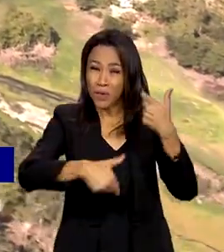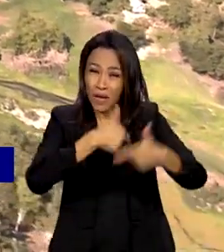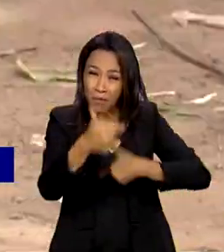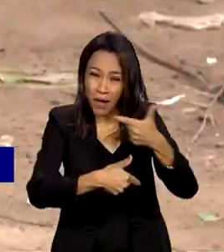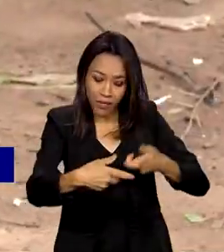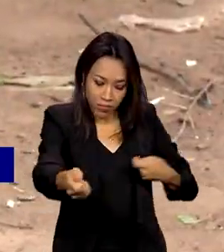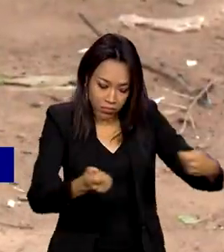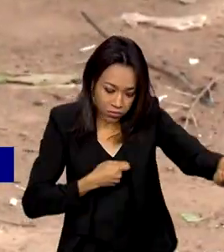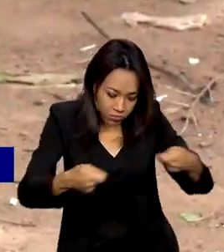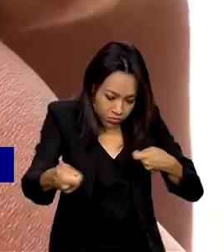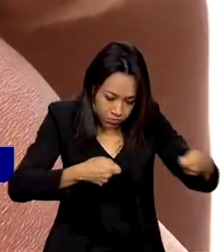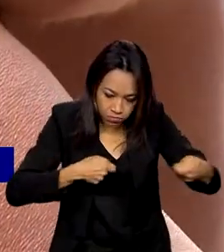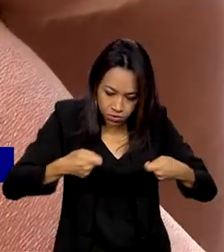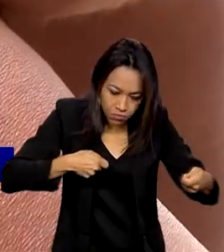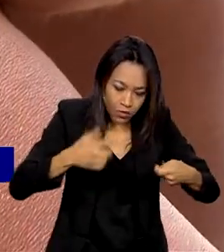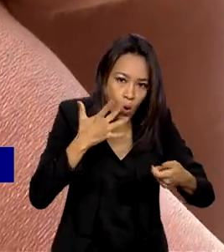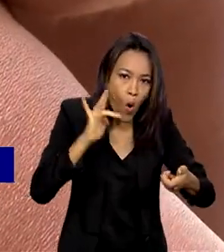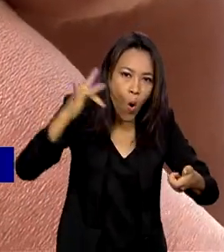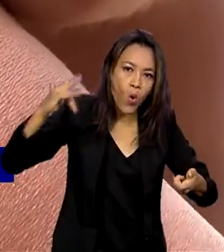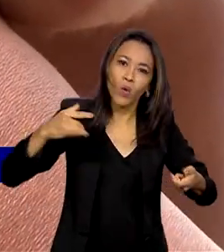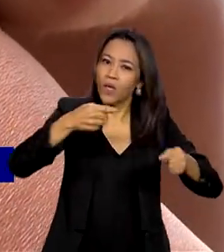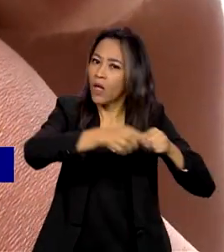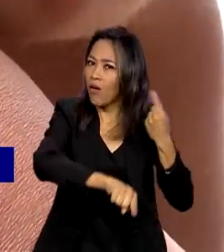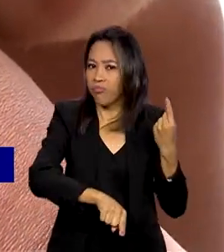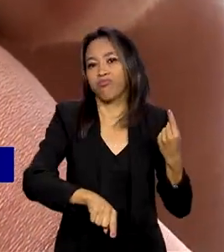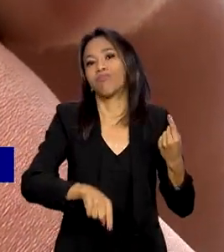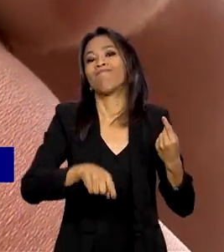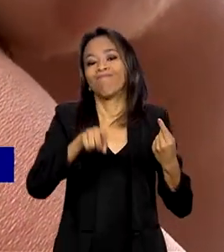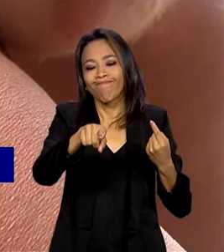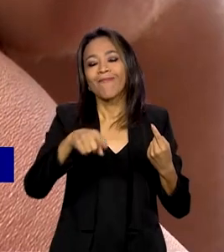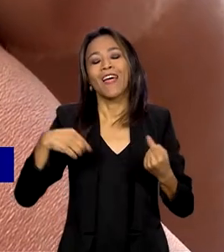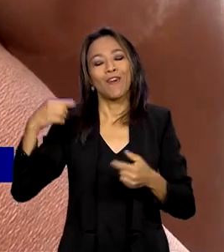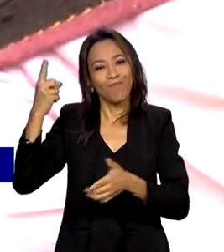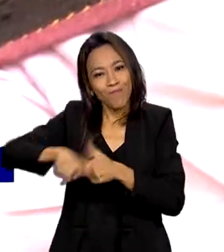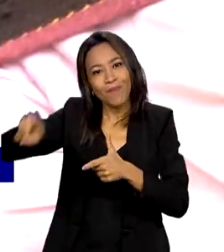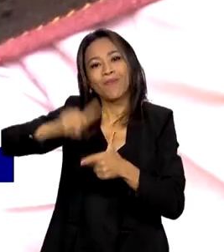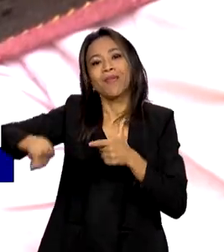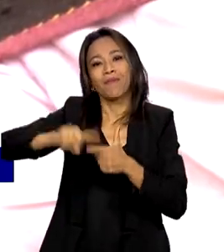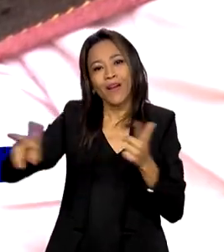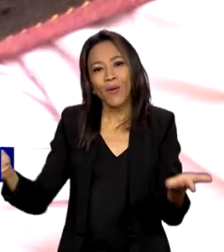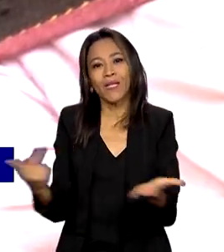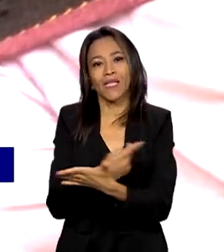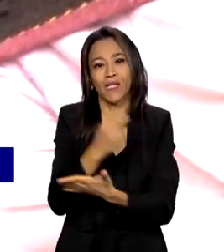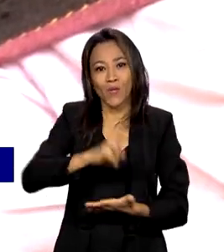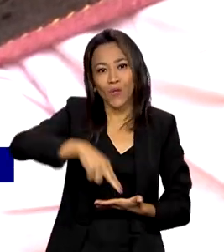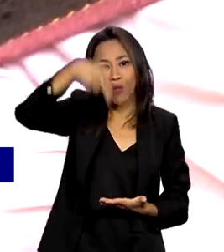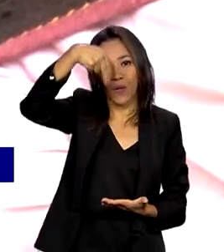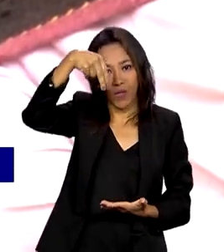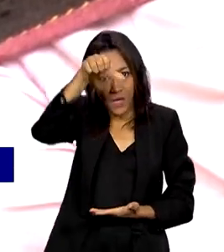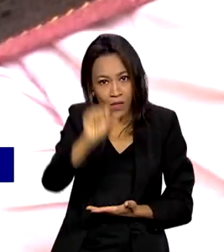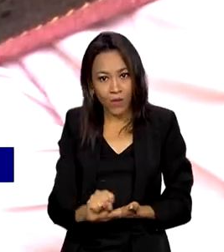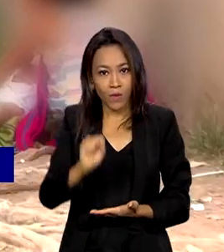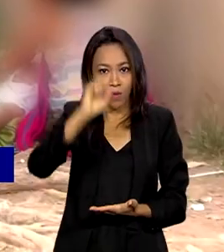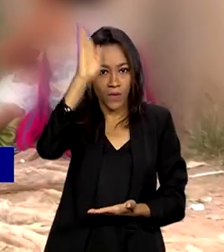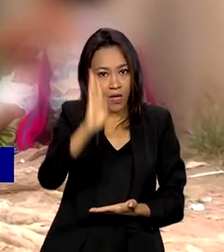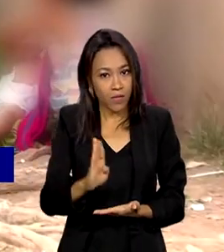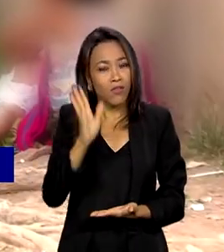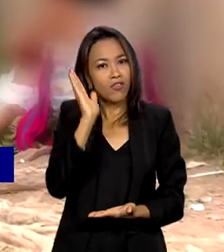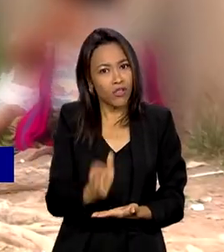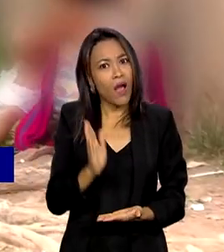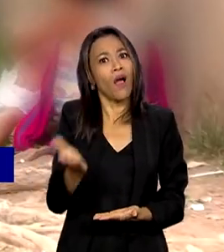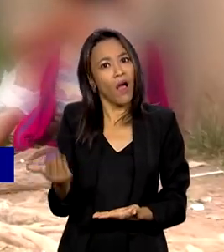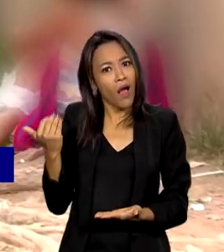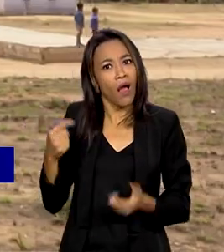dos principais desafios enfrentados pelos povos indígenas de norte a sul do país e acontece mesmo em áreas já